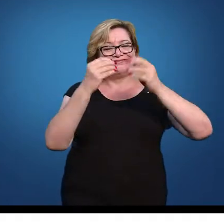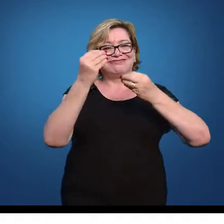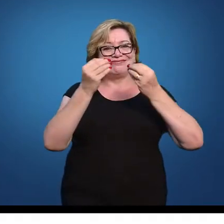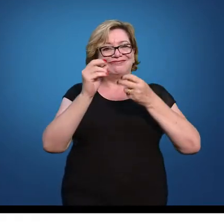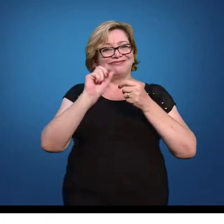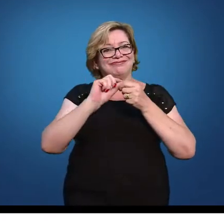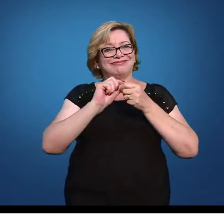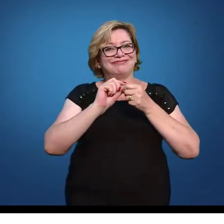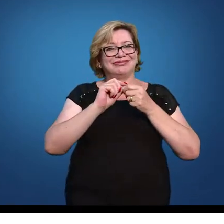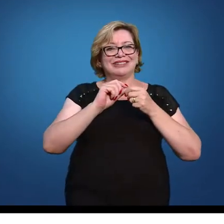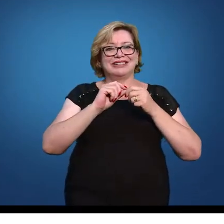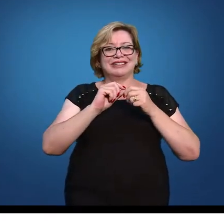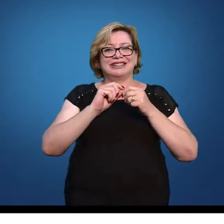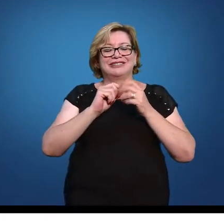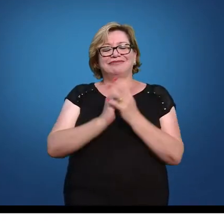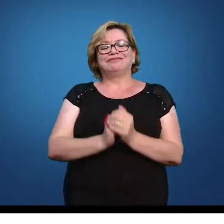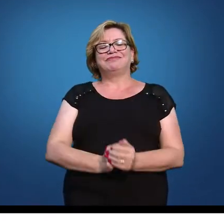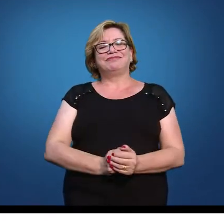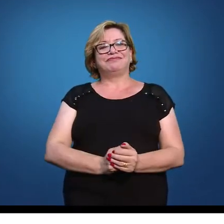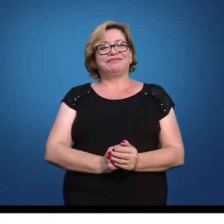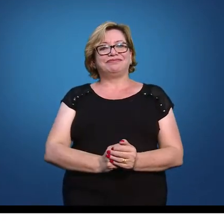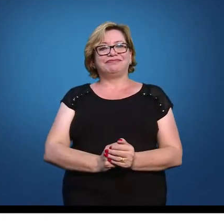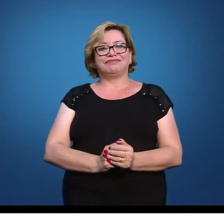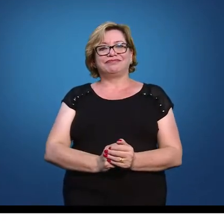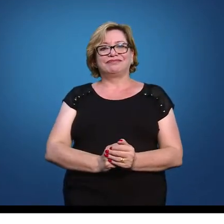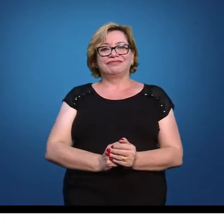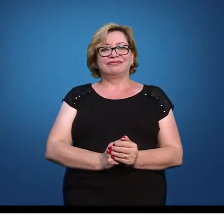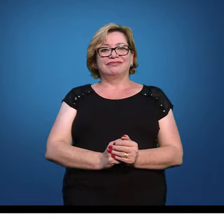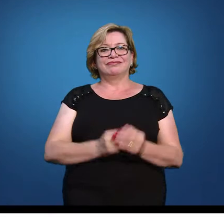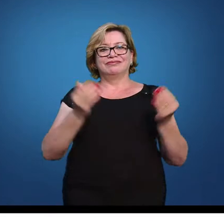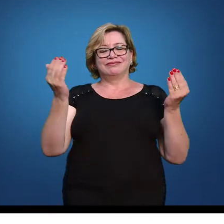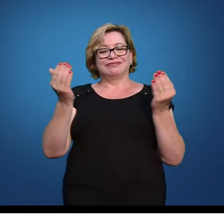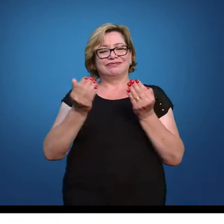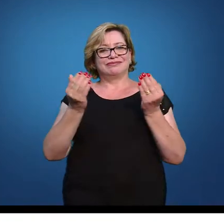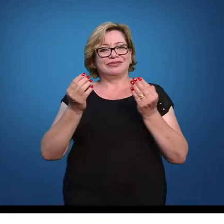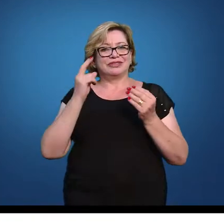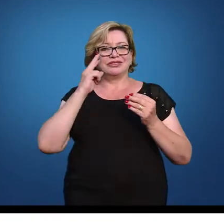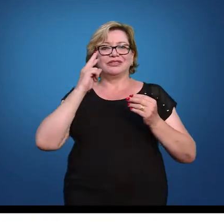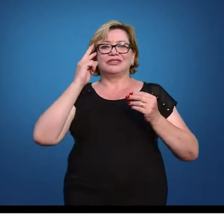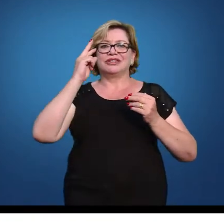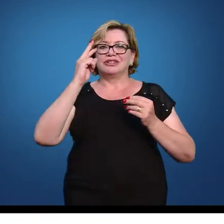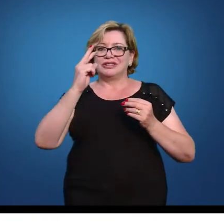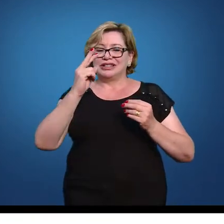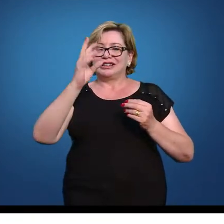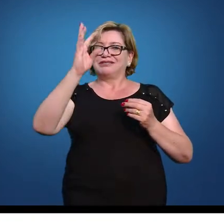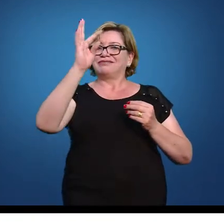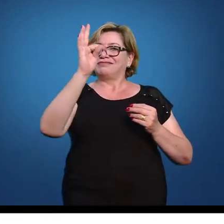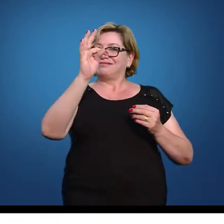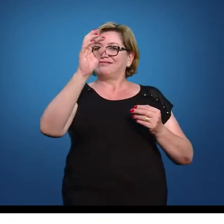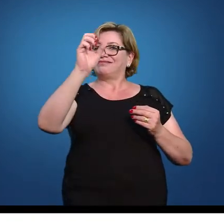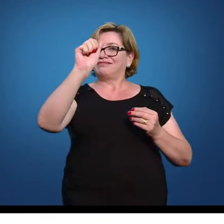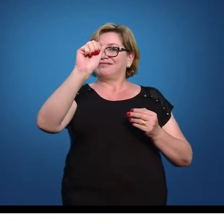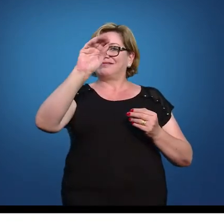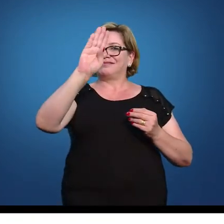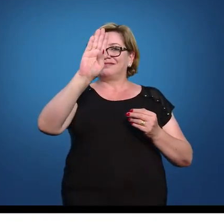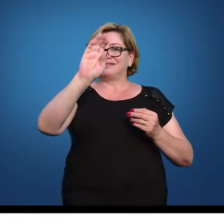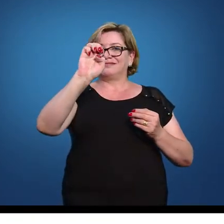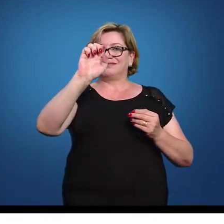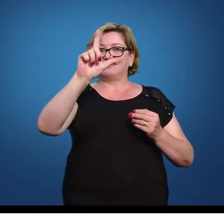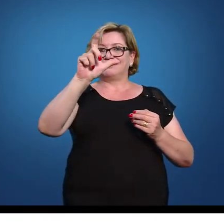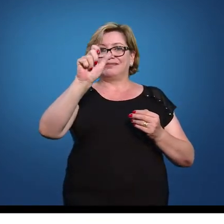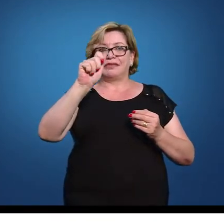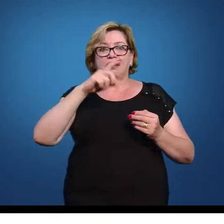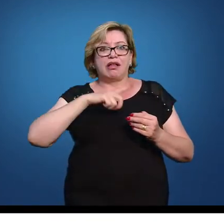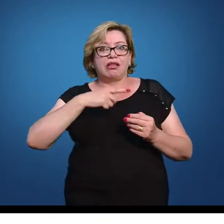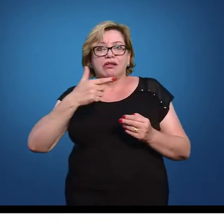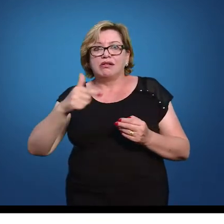que é o 0 até o menos 2. Agora, quando você for olhar na tua tabela, você vai ver que na tua